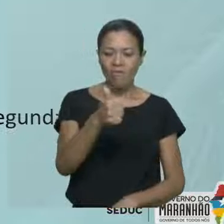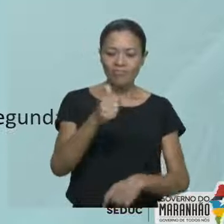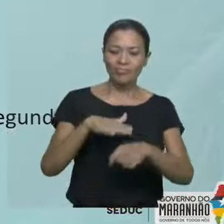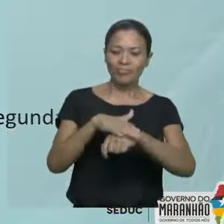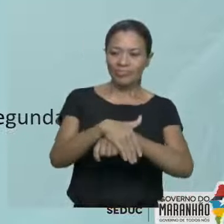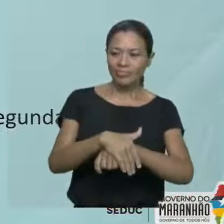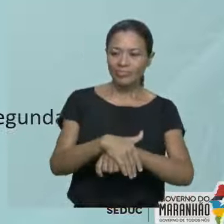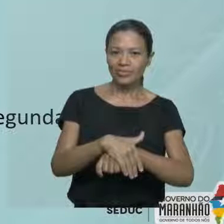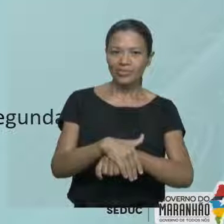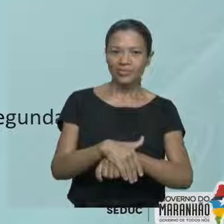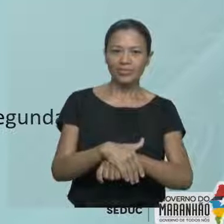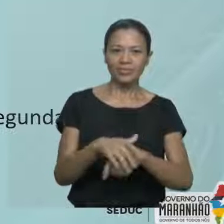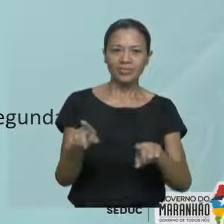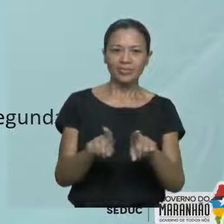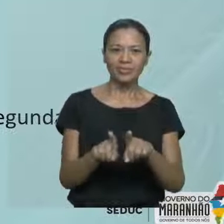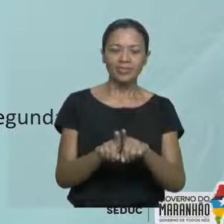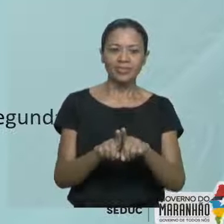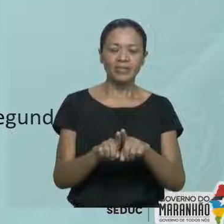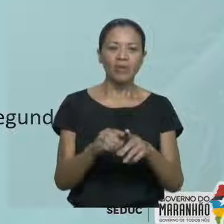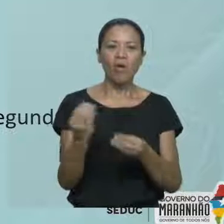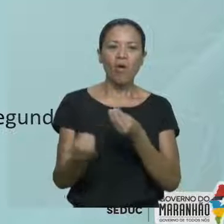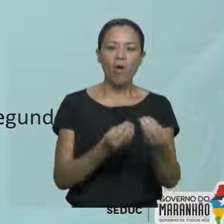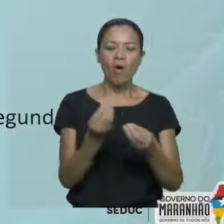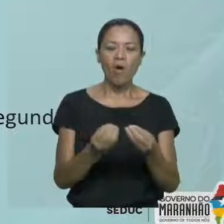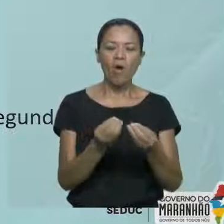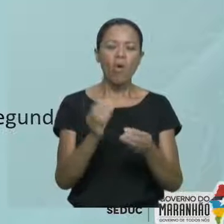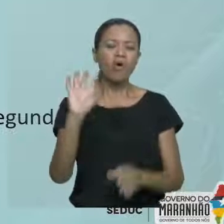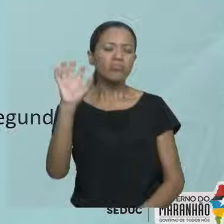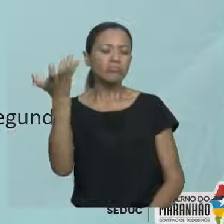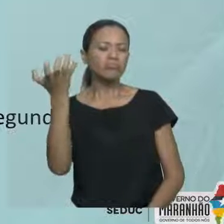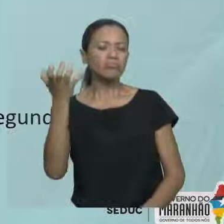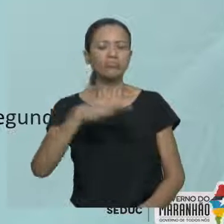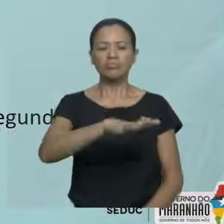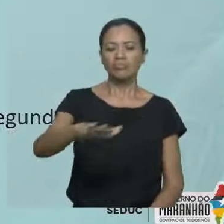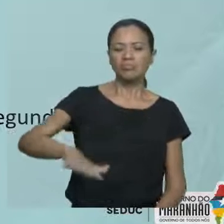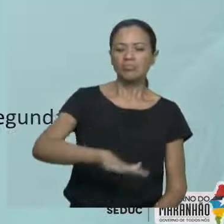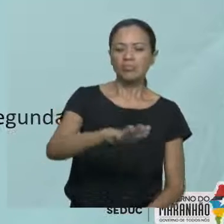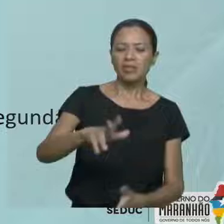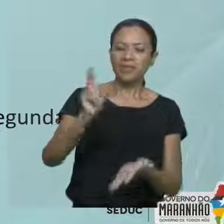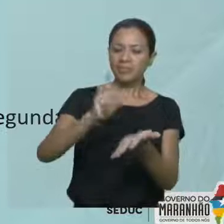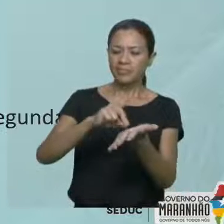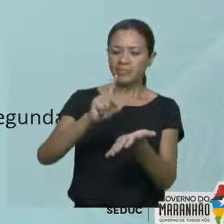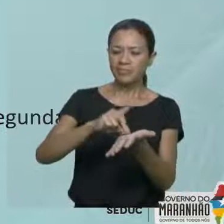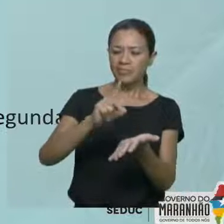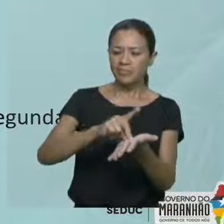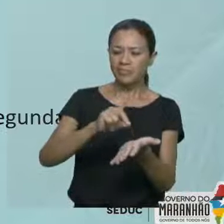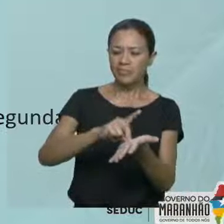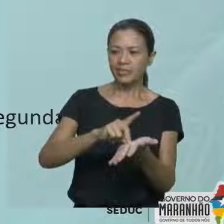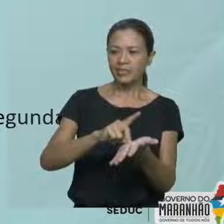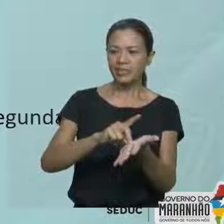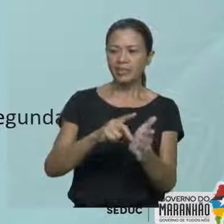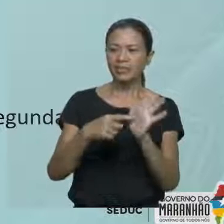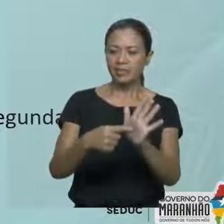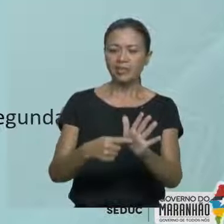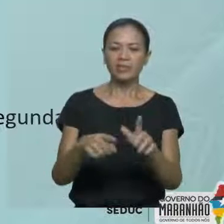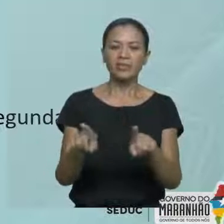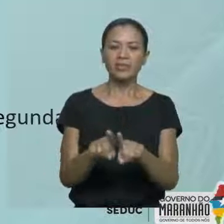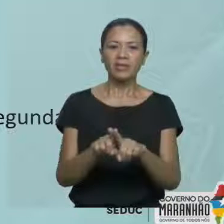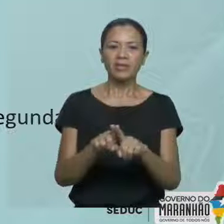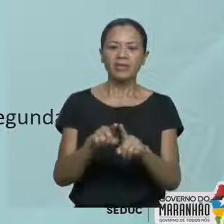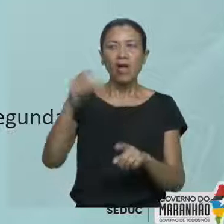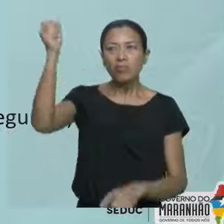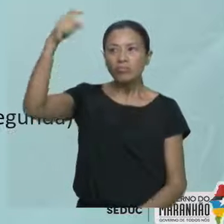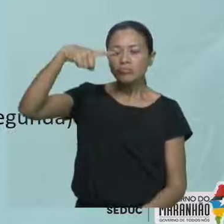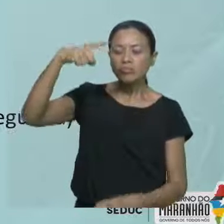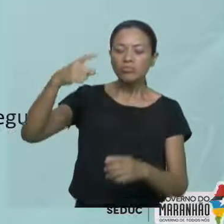General facts or truth, que são os fatos gerais, as verdades. The sun rises in the east. O